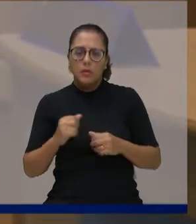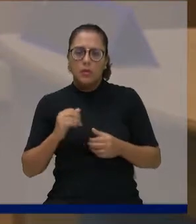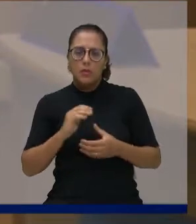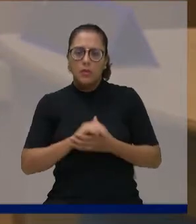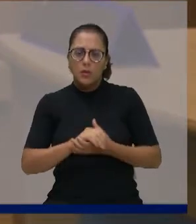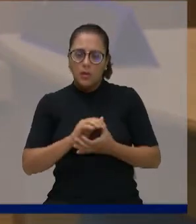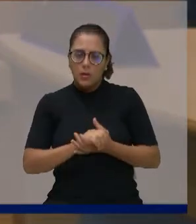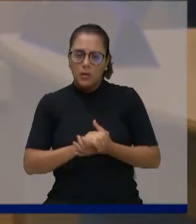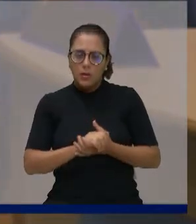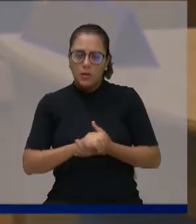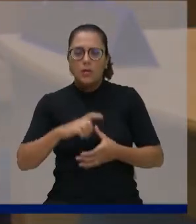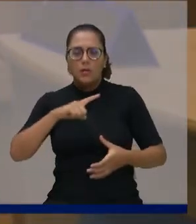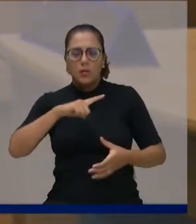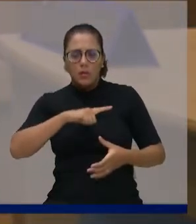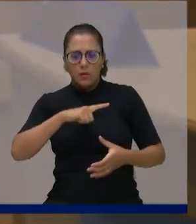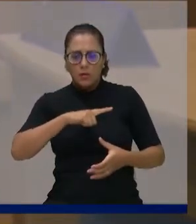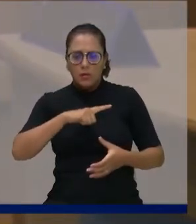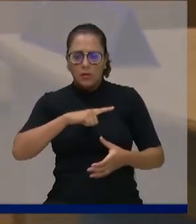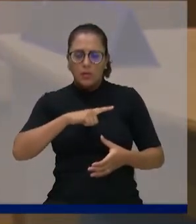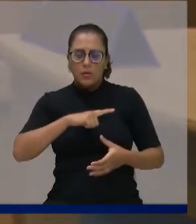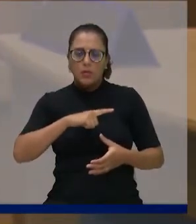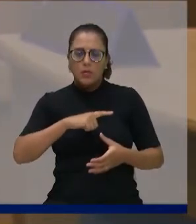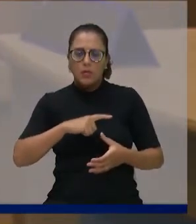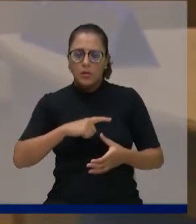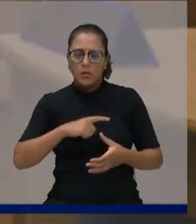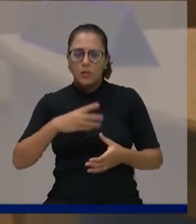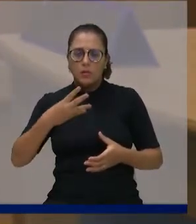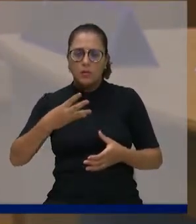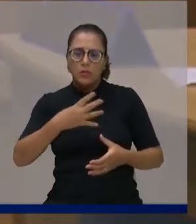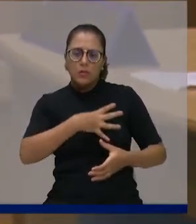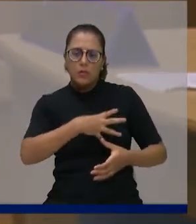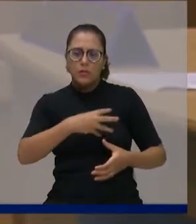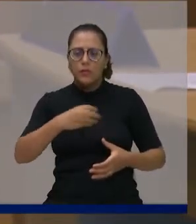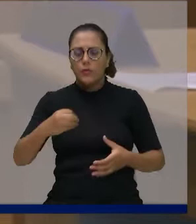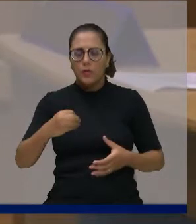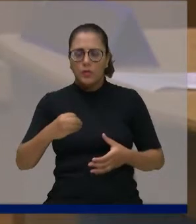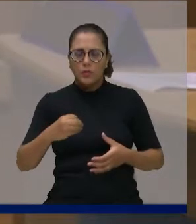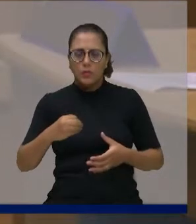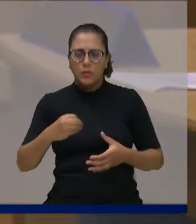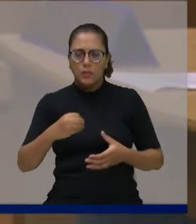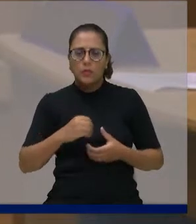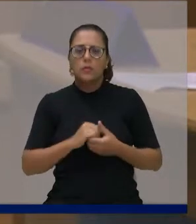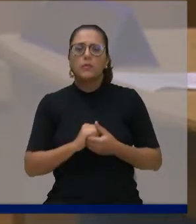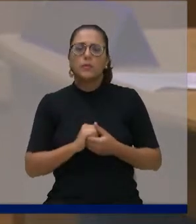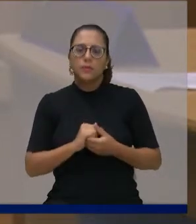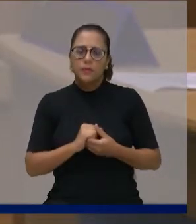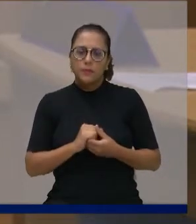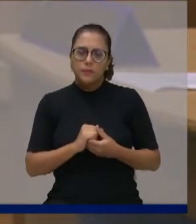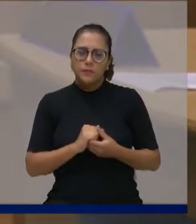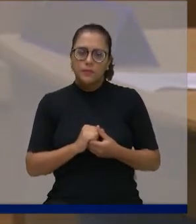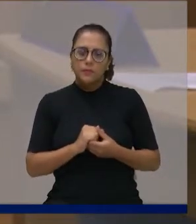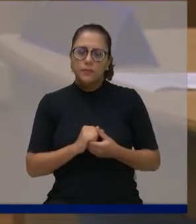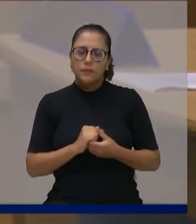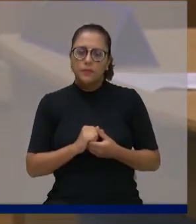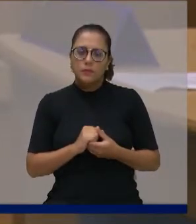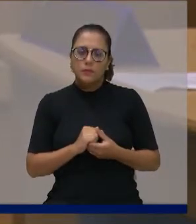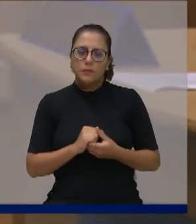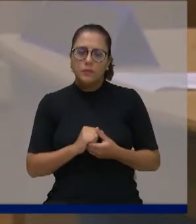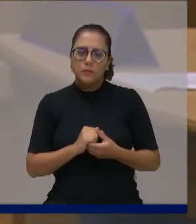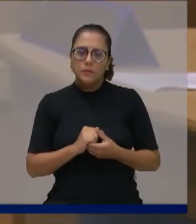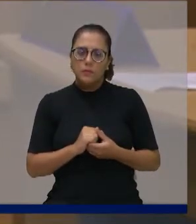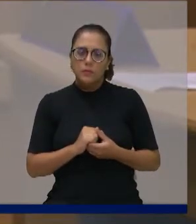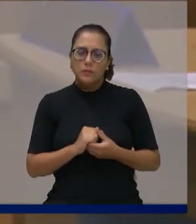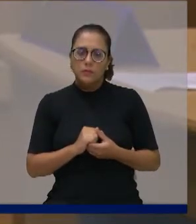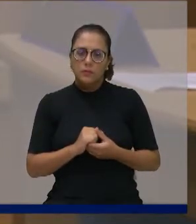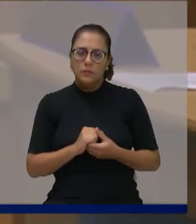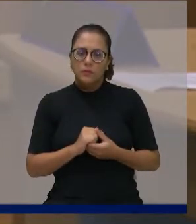Tiveram quatro filhos, a Graziella, a Jéssica, James e o Wagner. Também